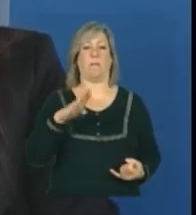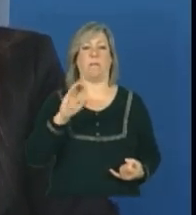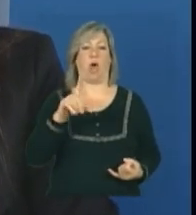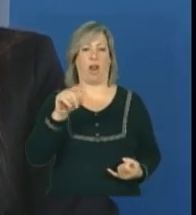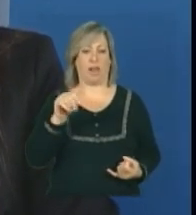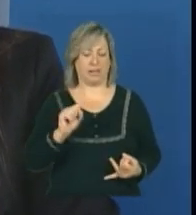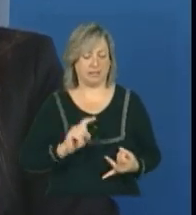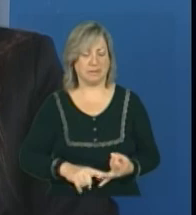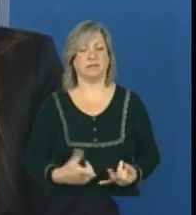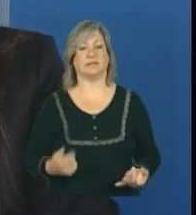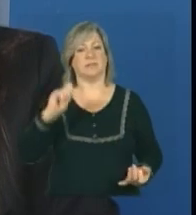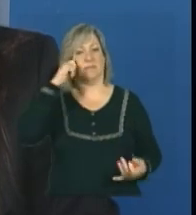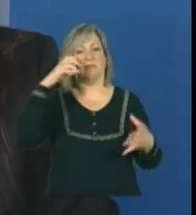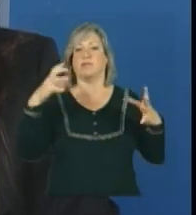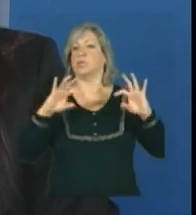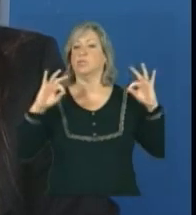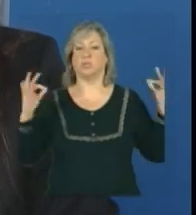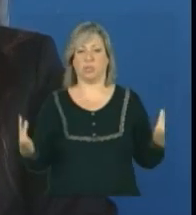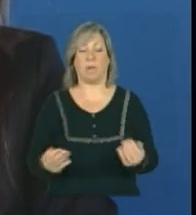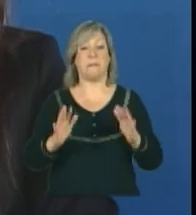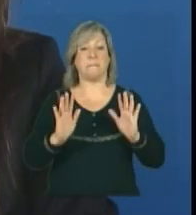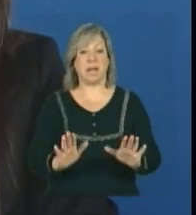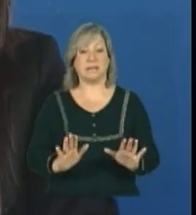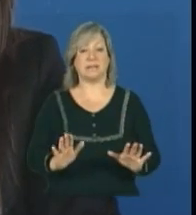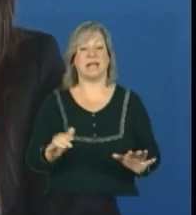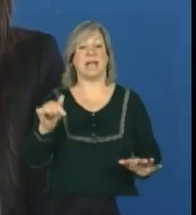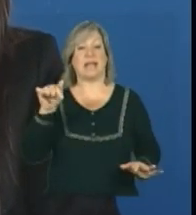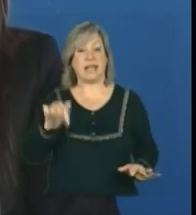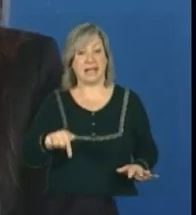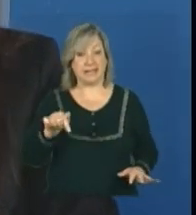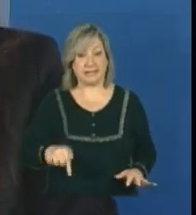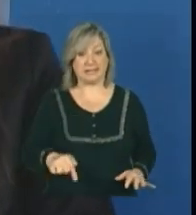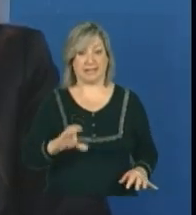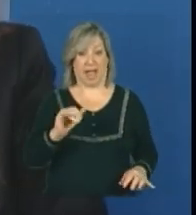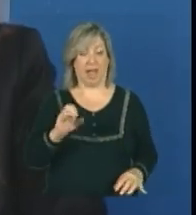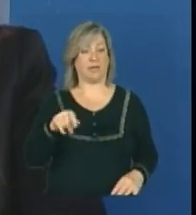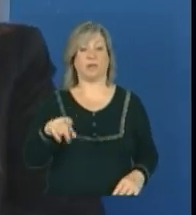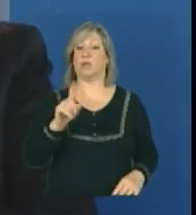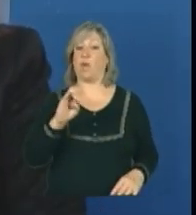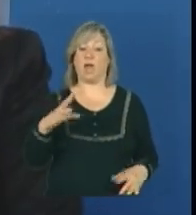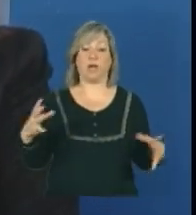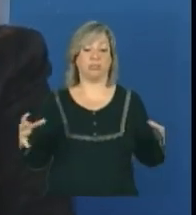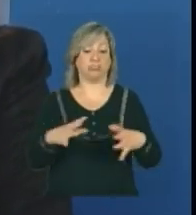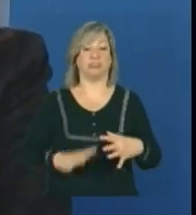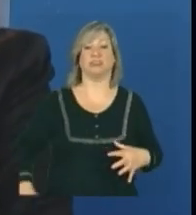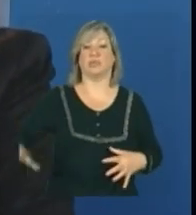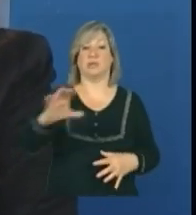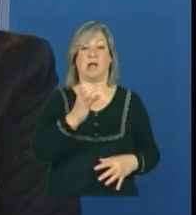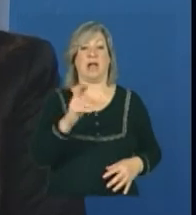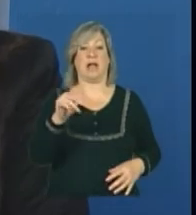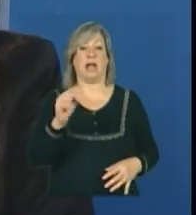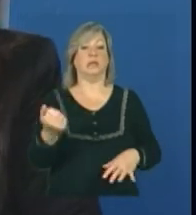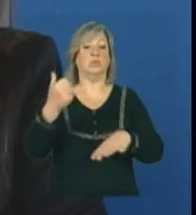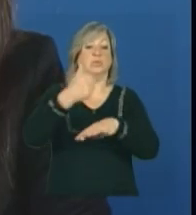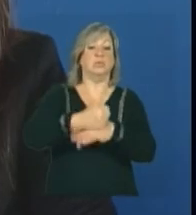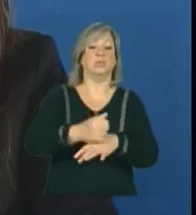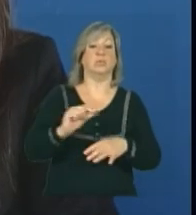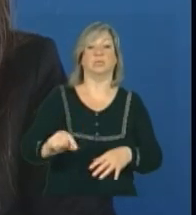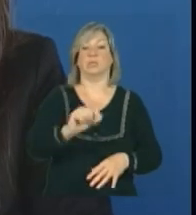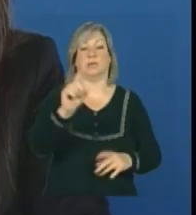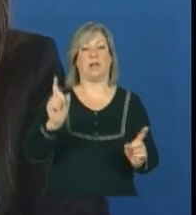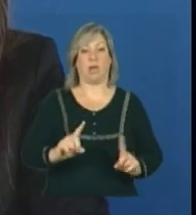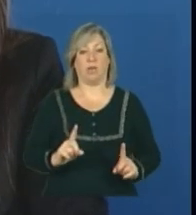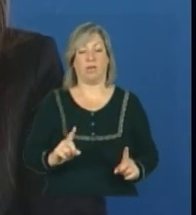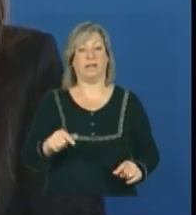Mas, neste caso aqui, não se trata de cobertura por CRAS. Então, tem que ficar muito claro. Nós não estamos substituindo o CRAS. Nós